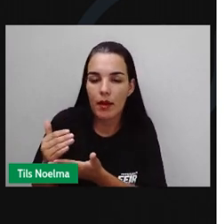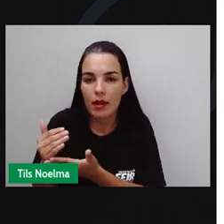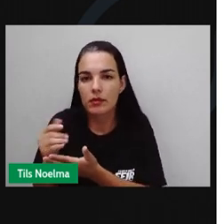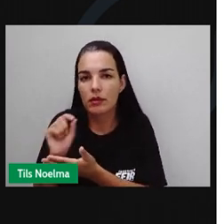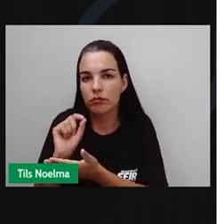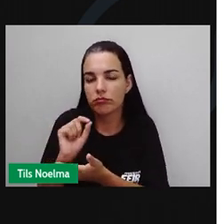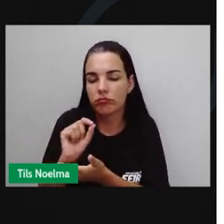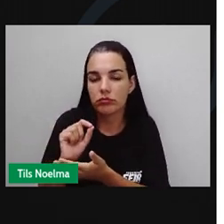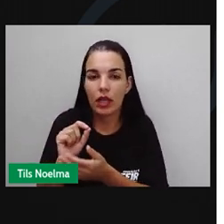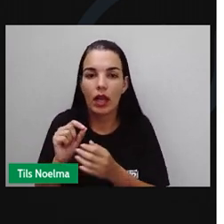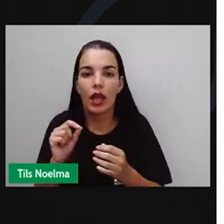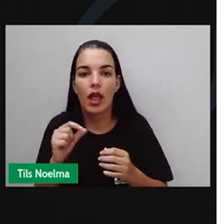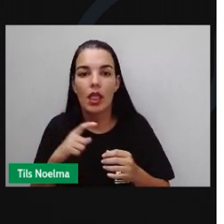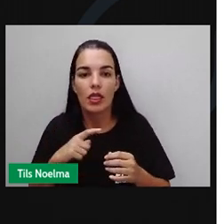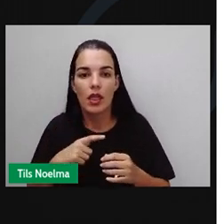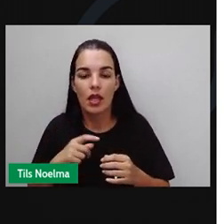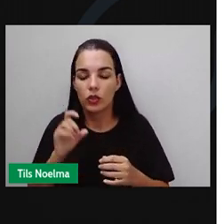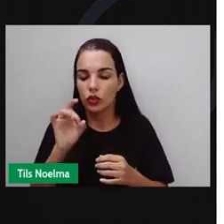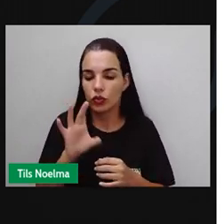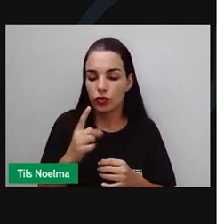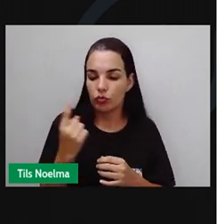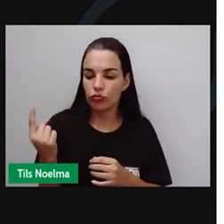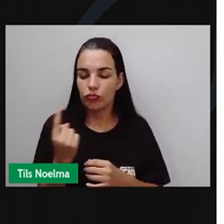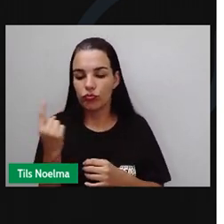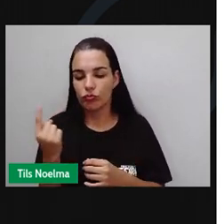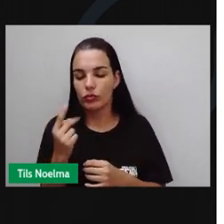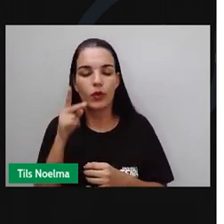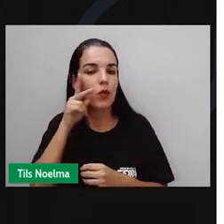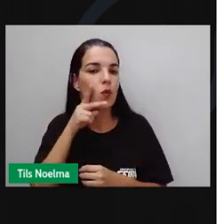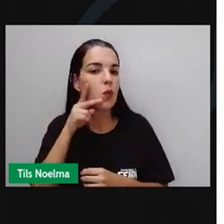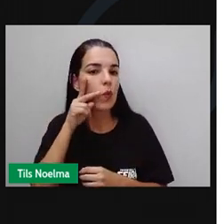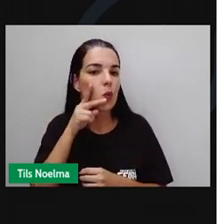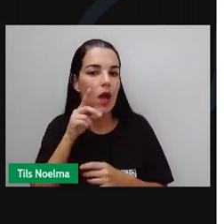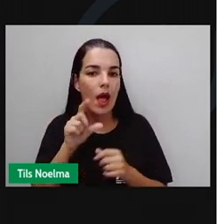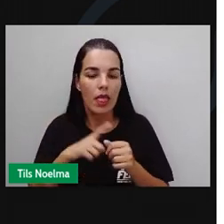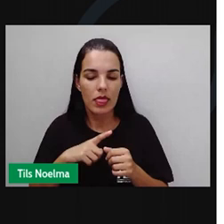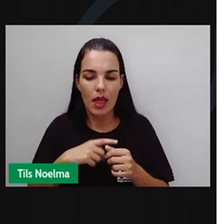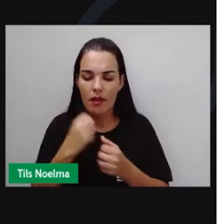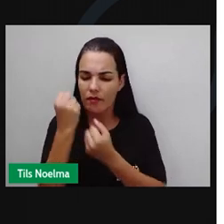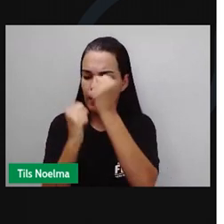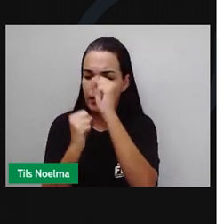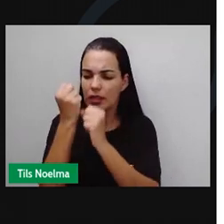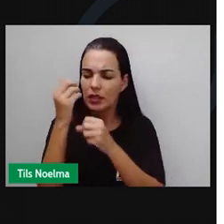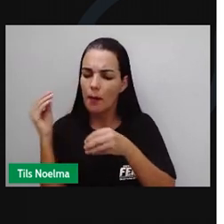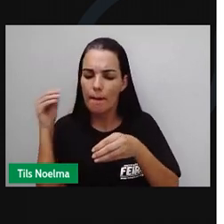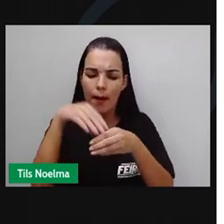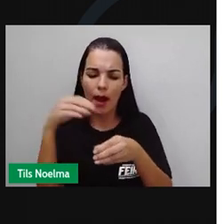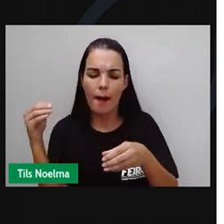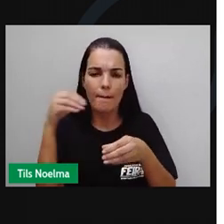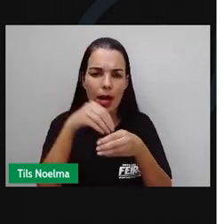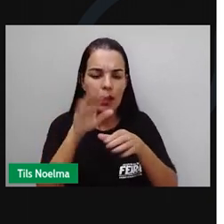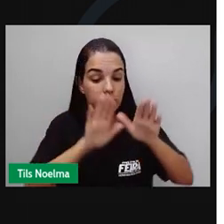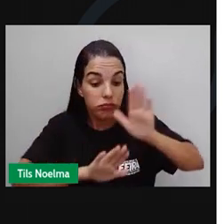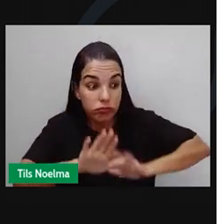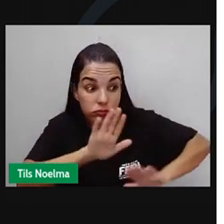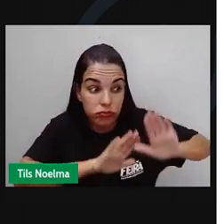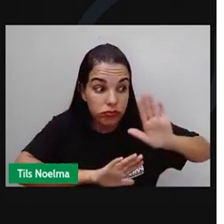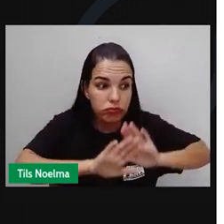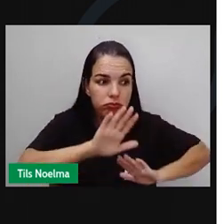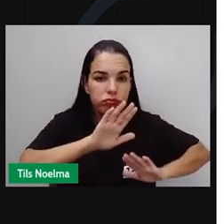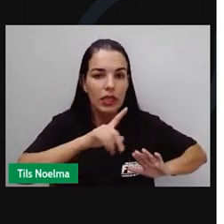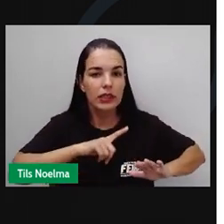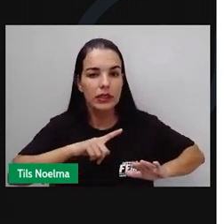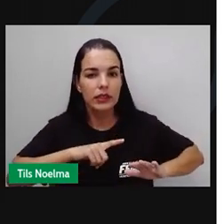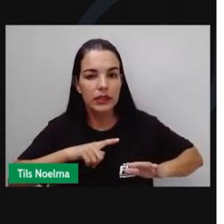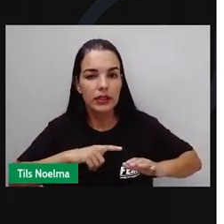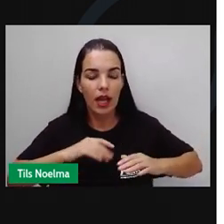Porém, para resultados consistentes, a maioria dos fabricantes adiciona tipos de fermento cuidadosamente elaborados, capazes de